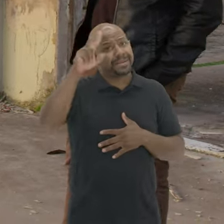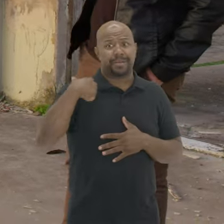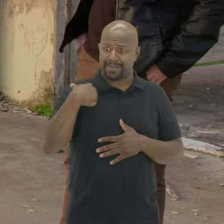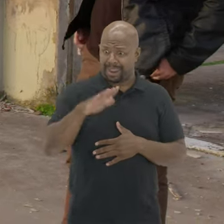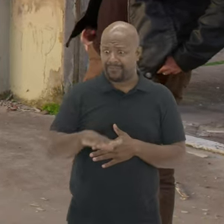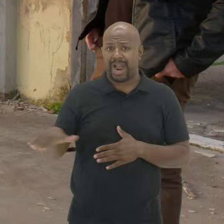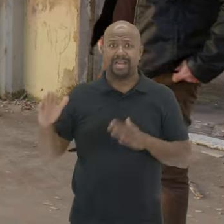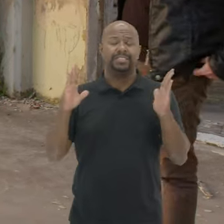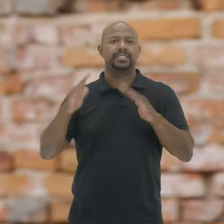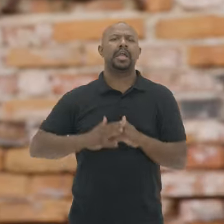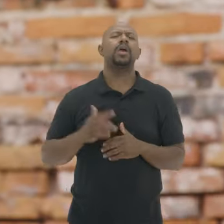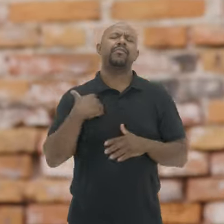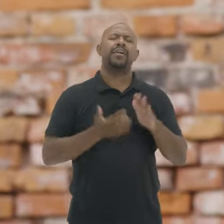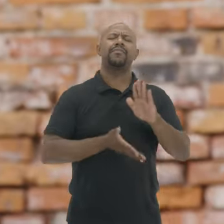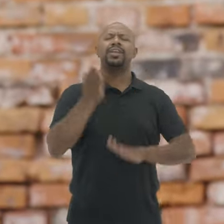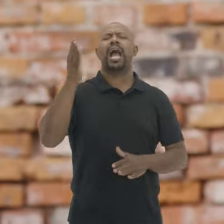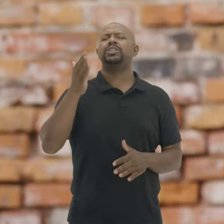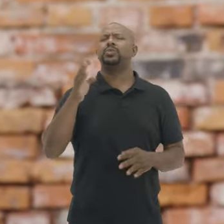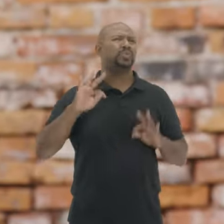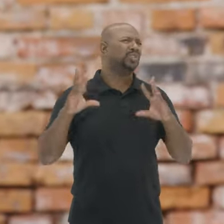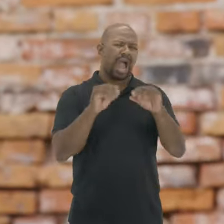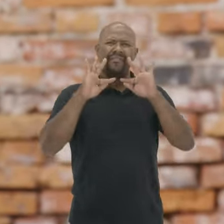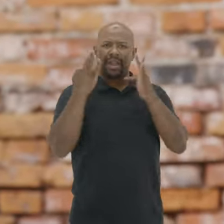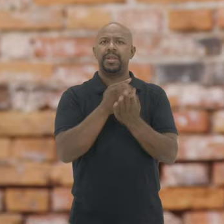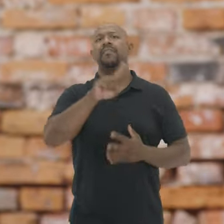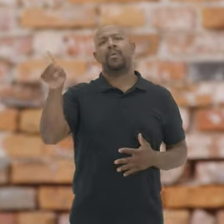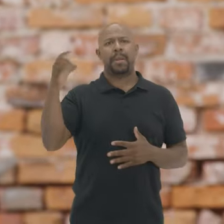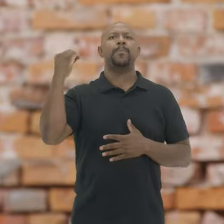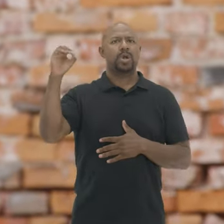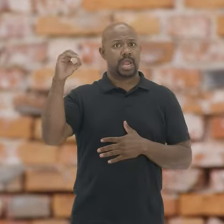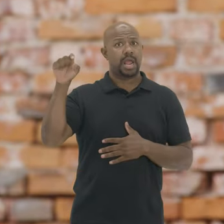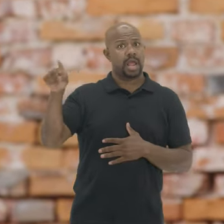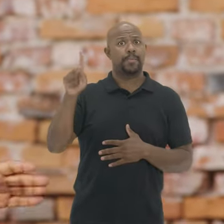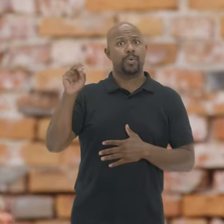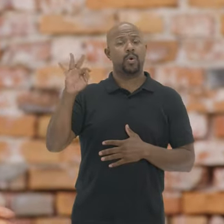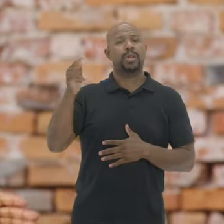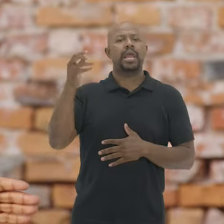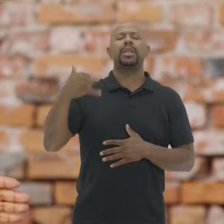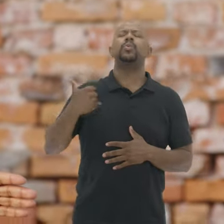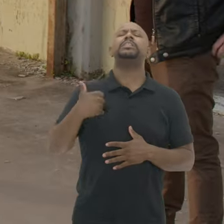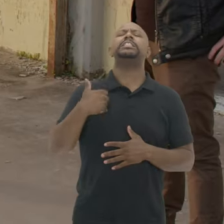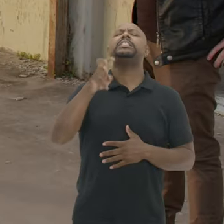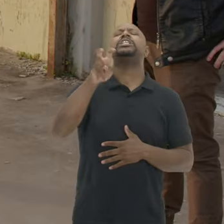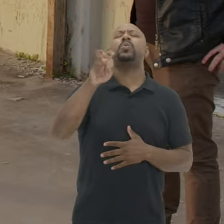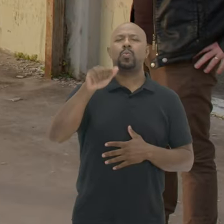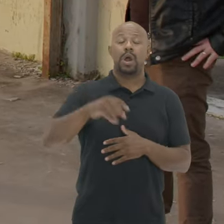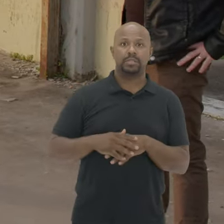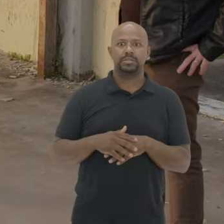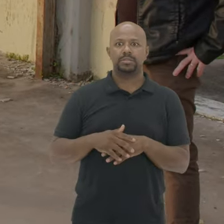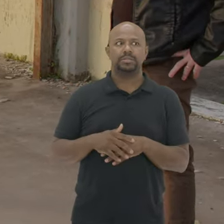aqui Eu lembro da minha infância né Tipo eu fiz uma viagem Com toda a minha família para Porto Alegre Com cinco anos de idade Então